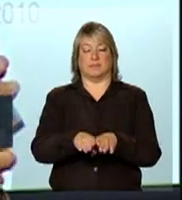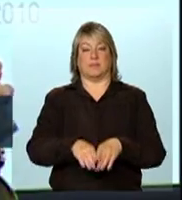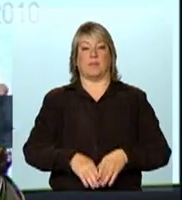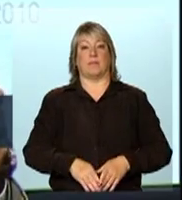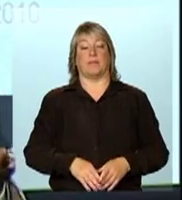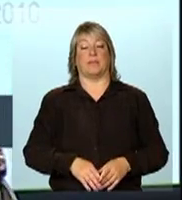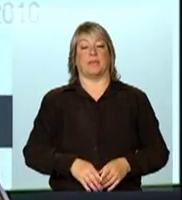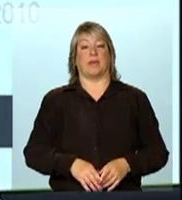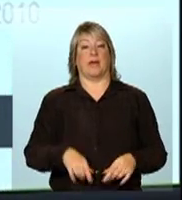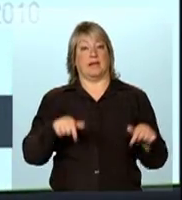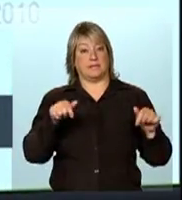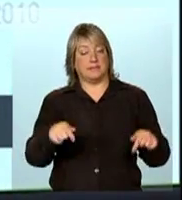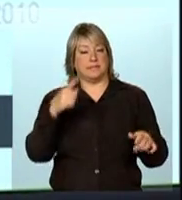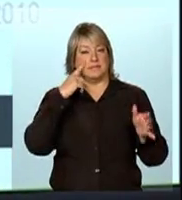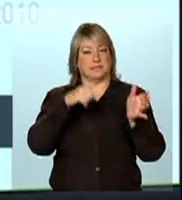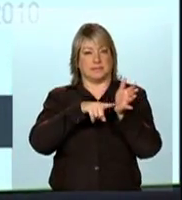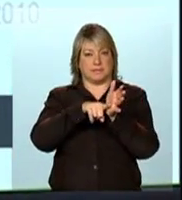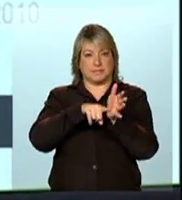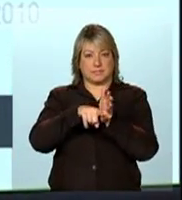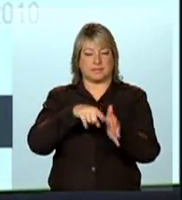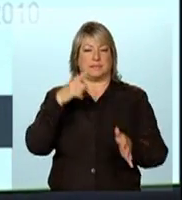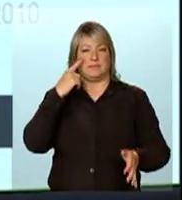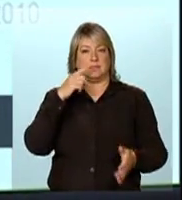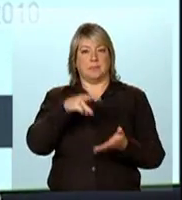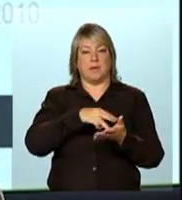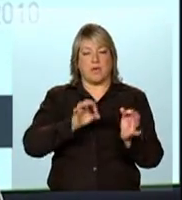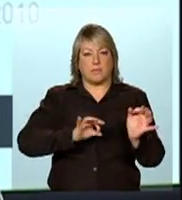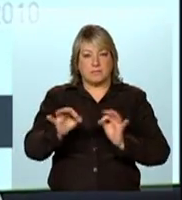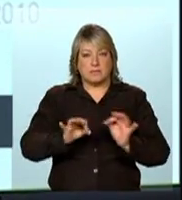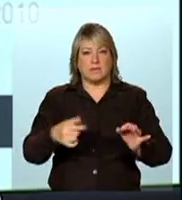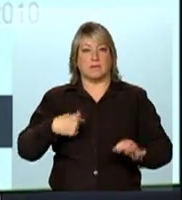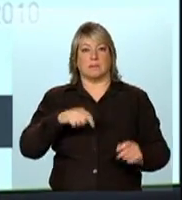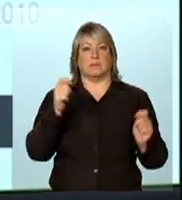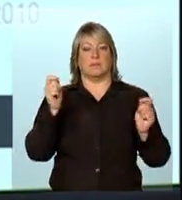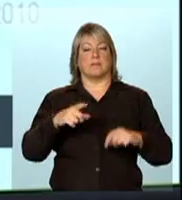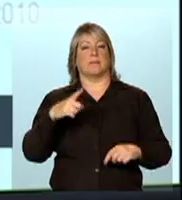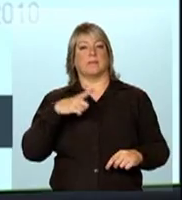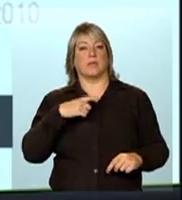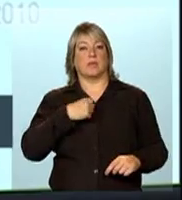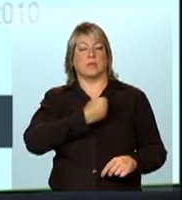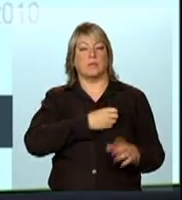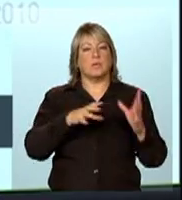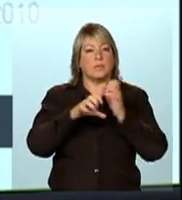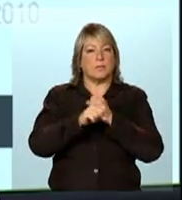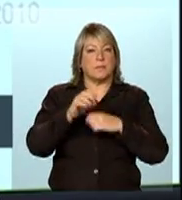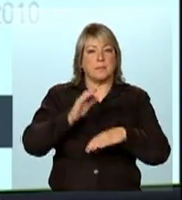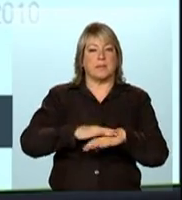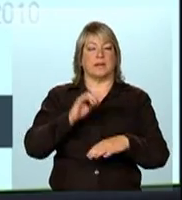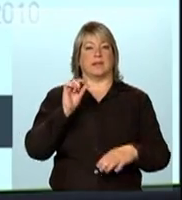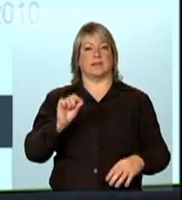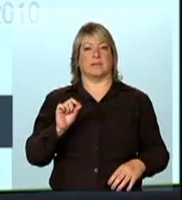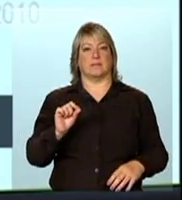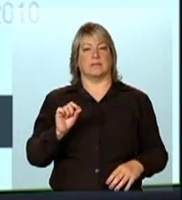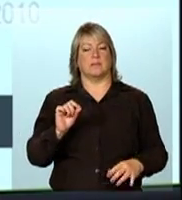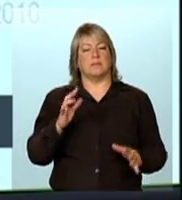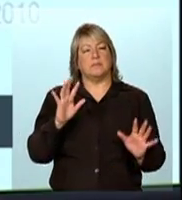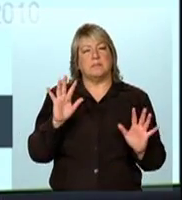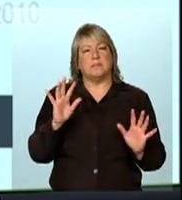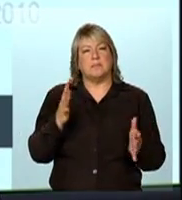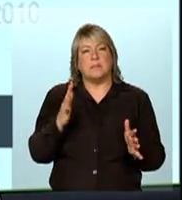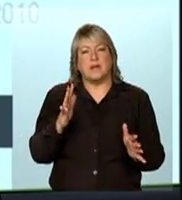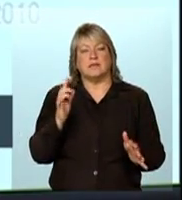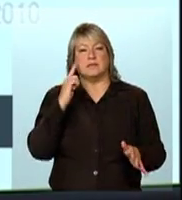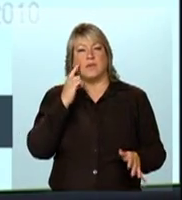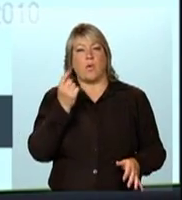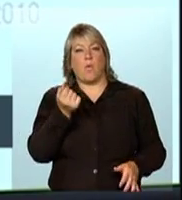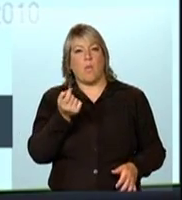Essa foi uma revisão da metodológica importante para que a gente pudesse ter um número mais, vamos dizer assim, aproximado do que é a